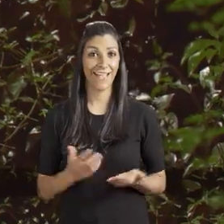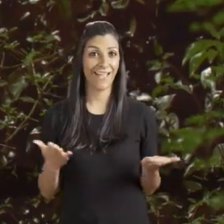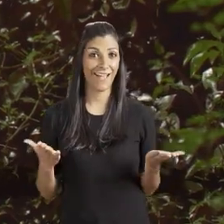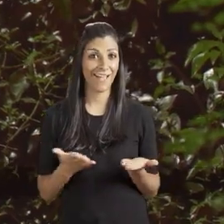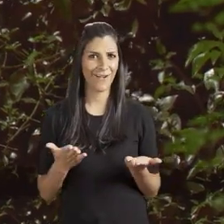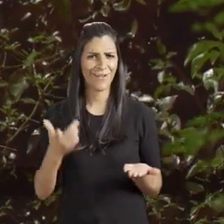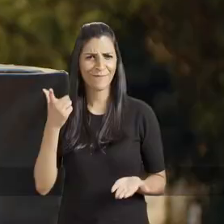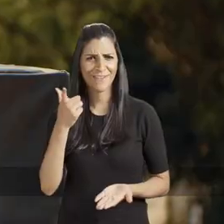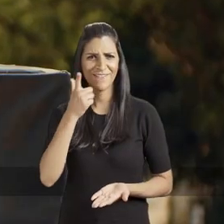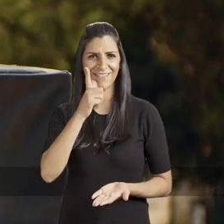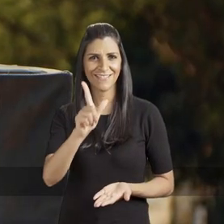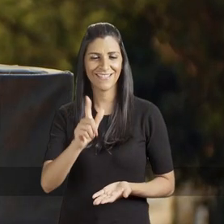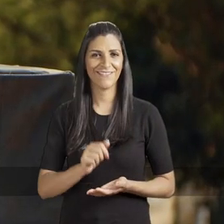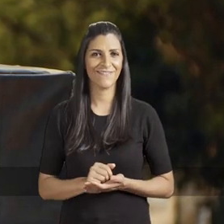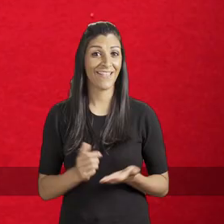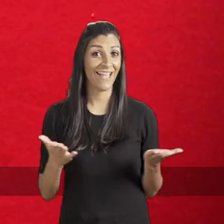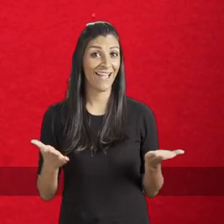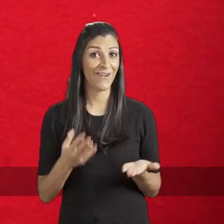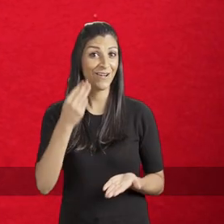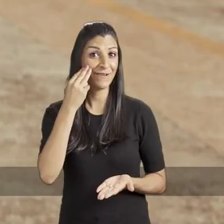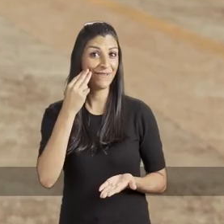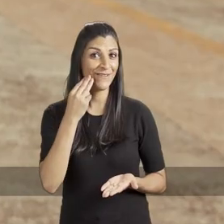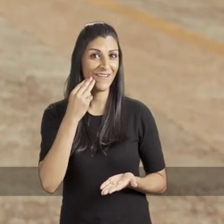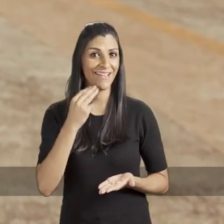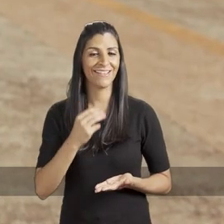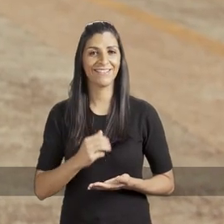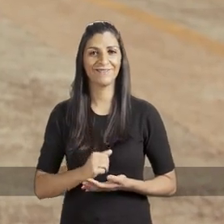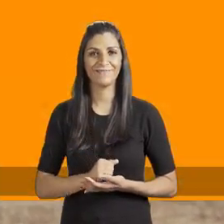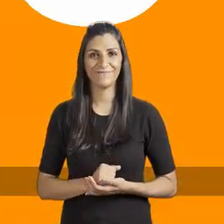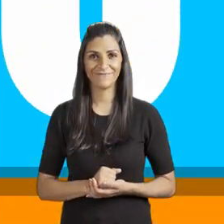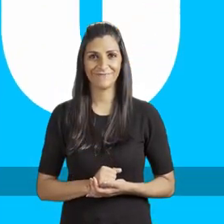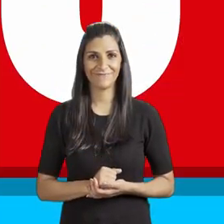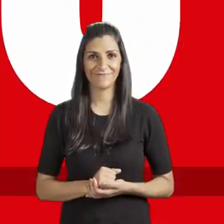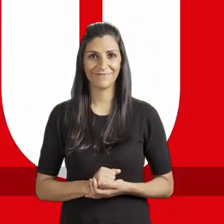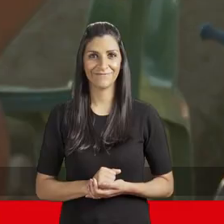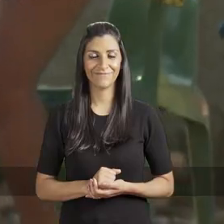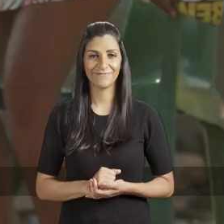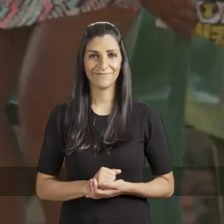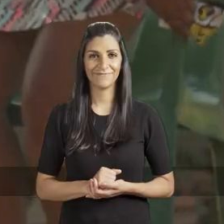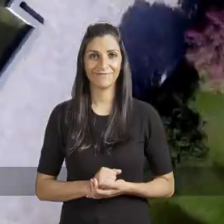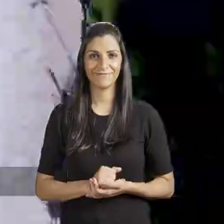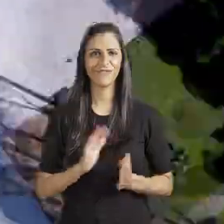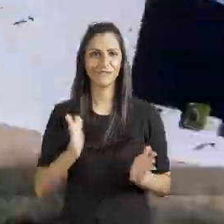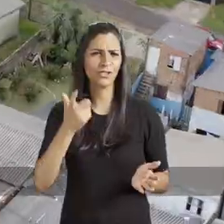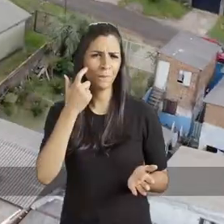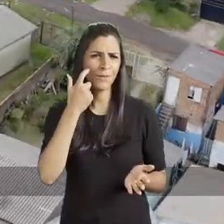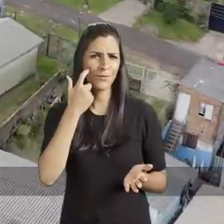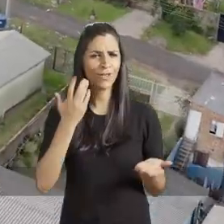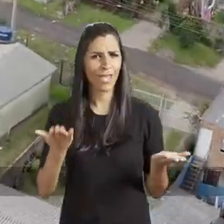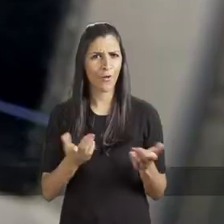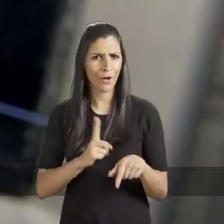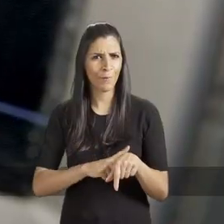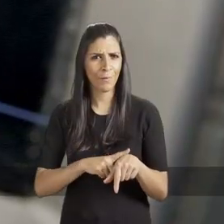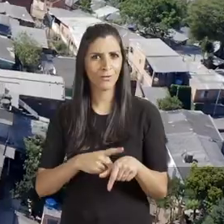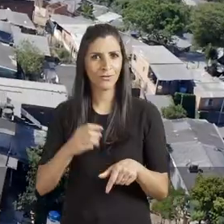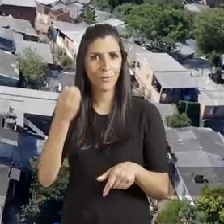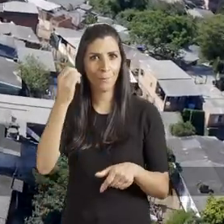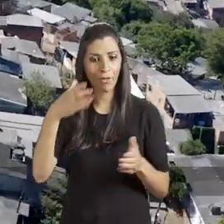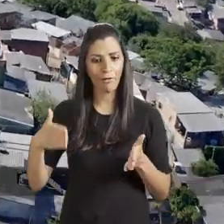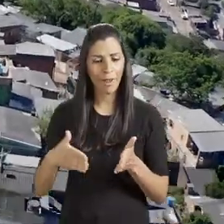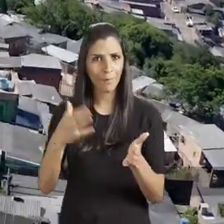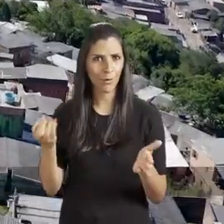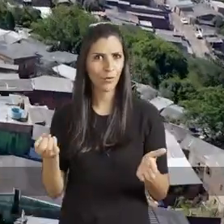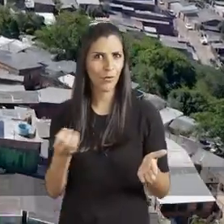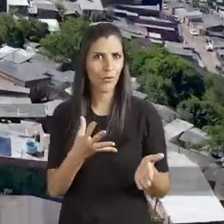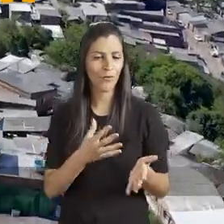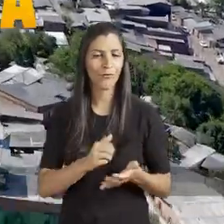Agora é pra vencer. Agora é Manuela. Manu! Tu já pensou que está na hora de Porto